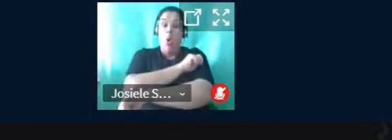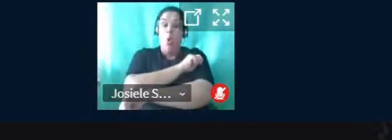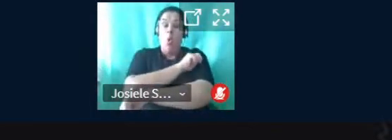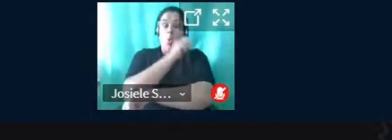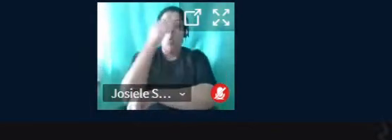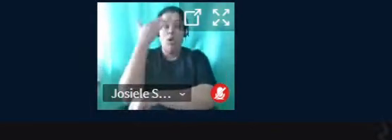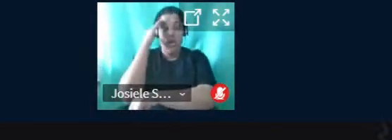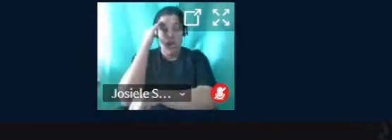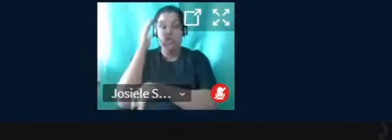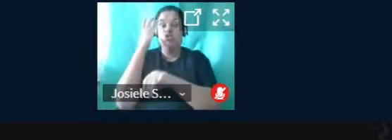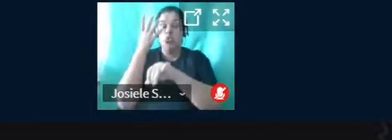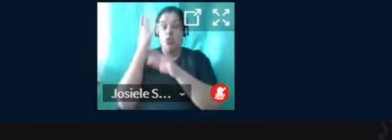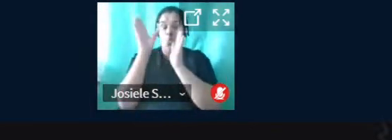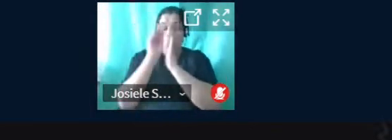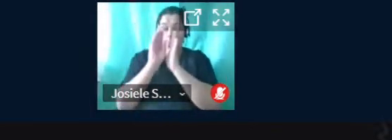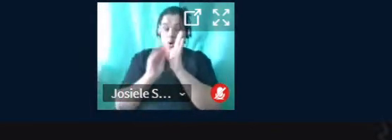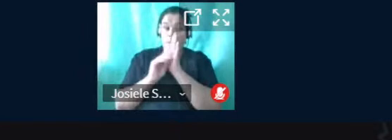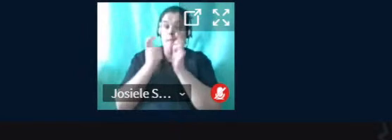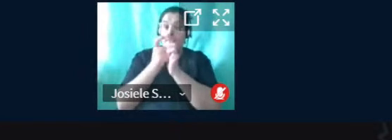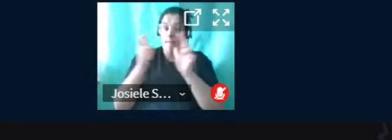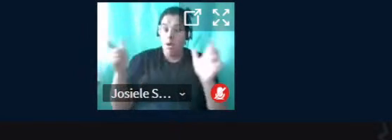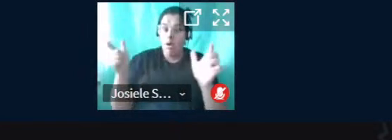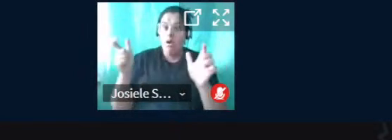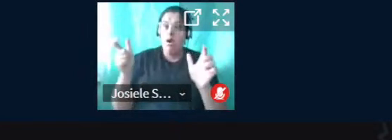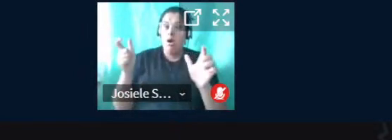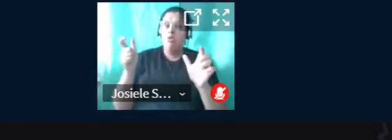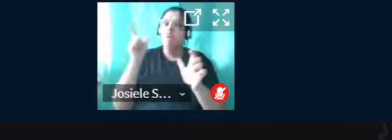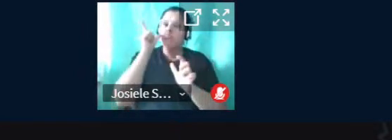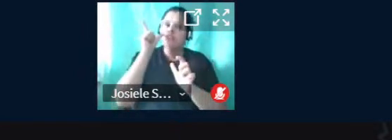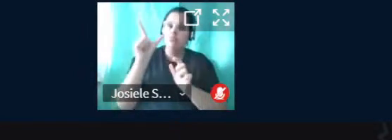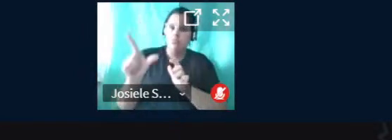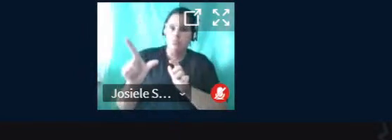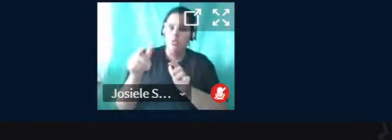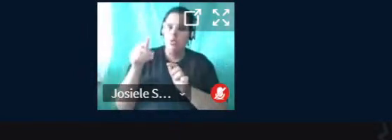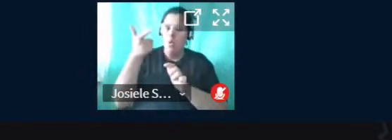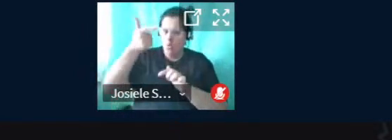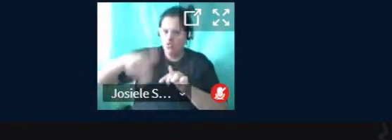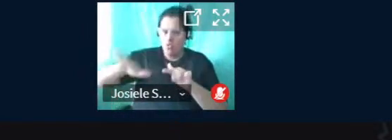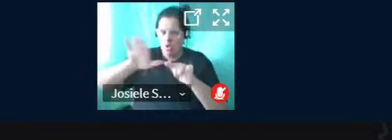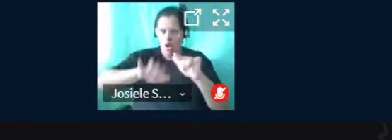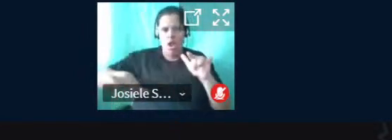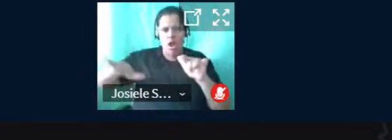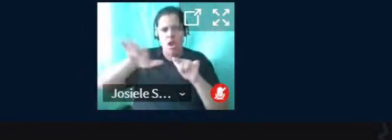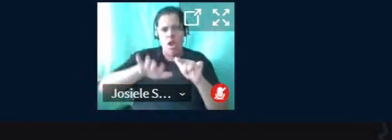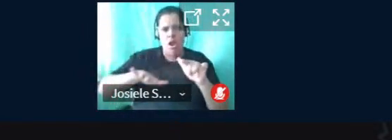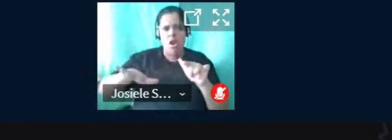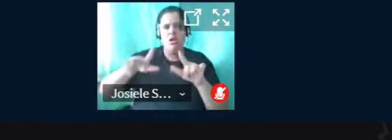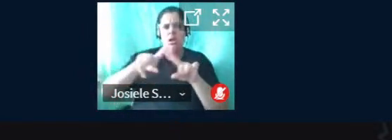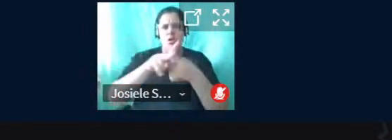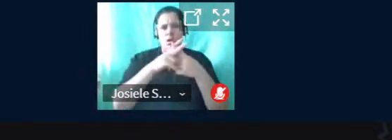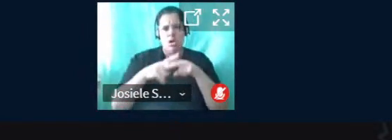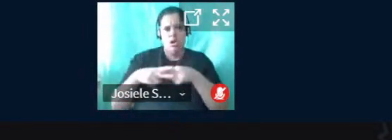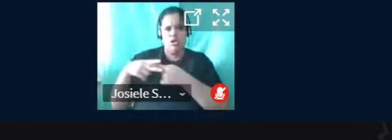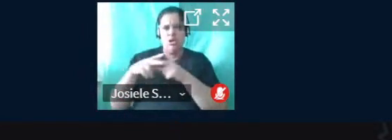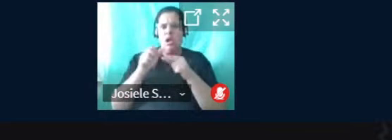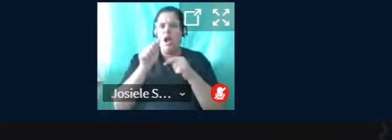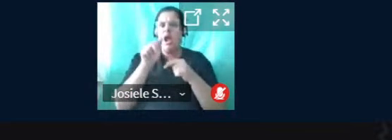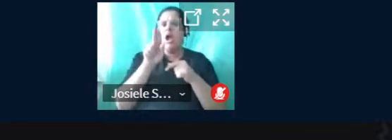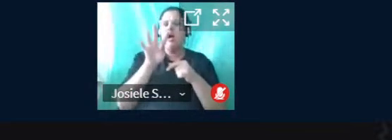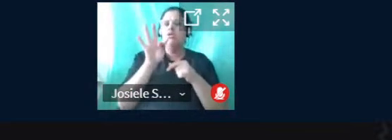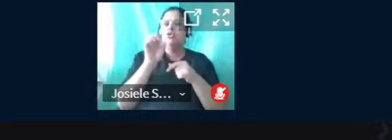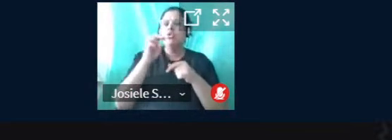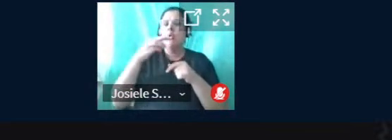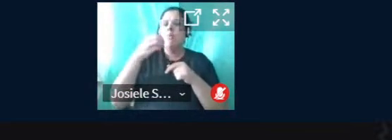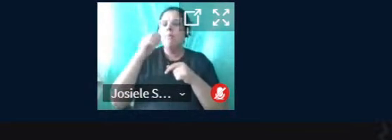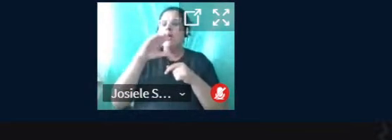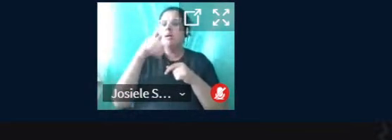bem o conteúdo, ele tem muito mais chance, muito mais tendência de seguir nessa área, que é essa área da automação, que uma área que está em